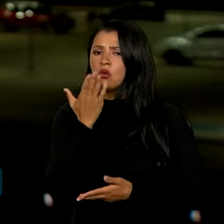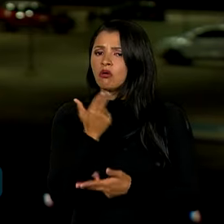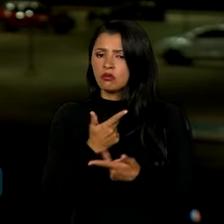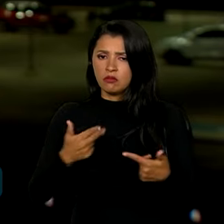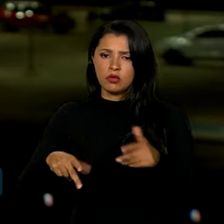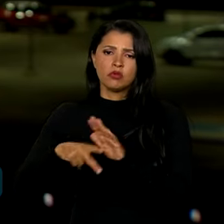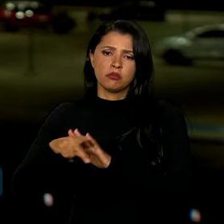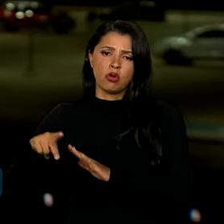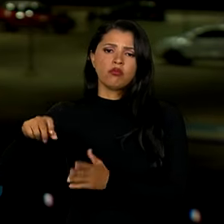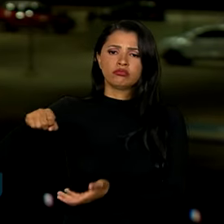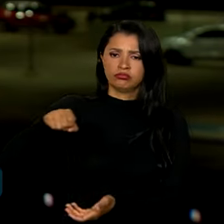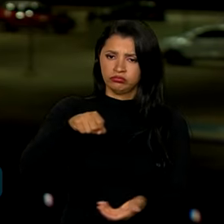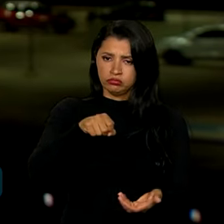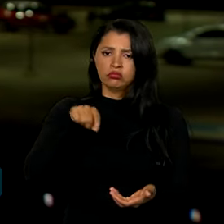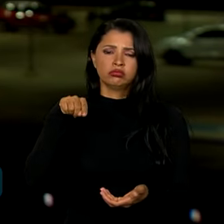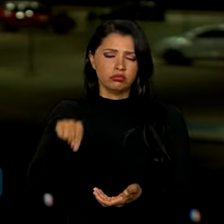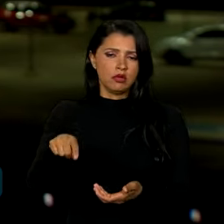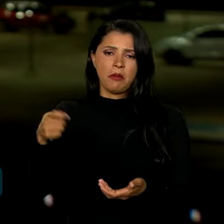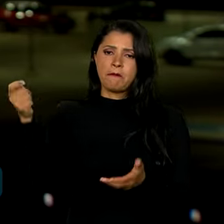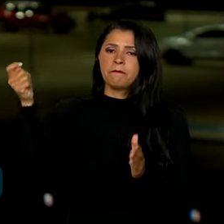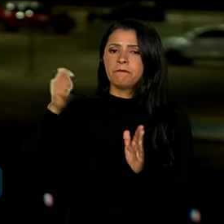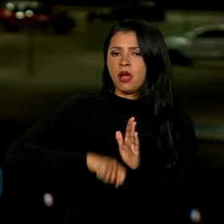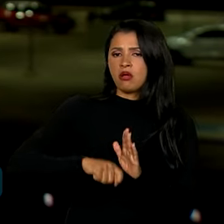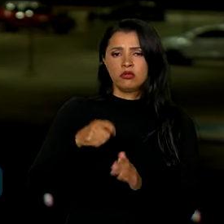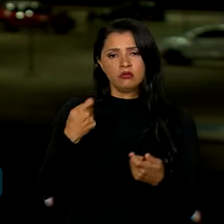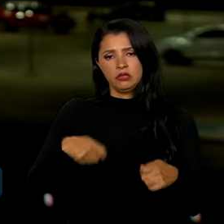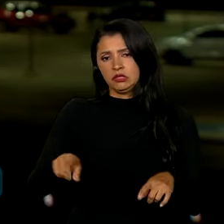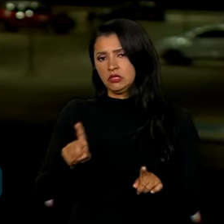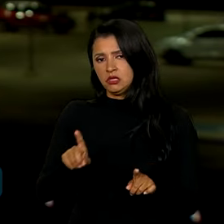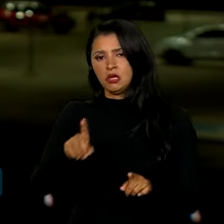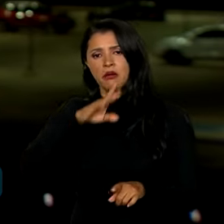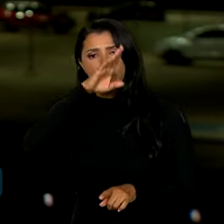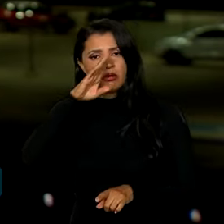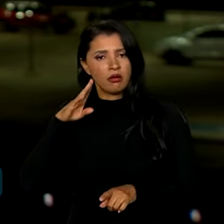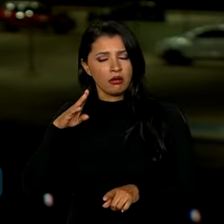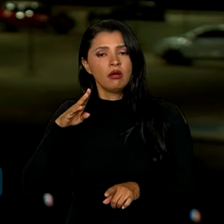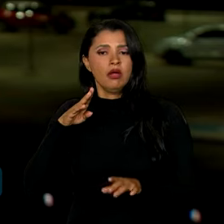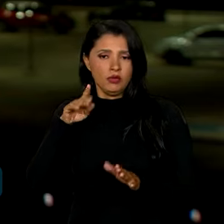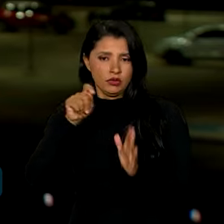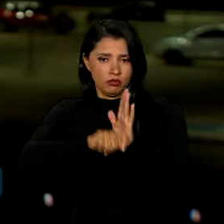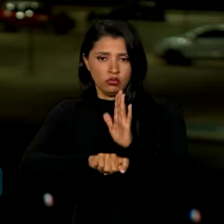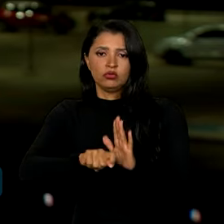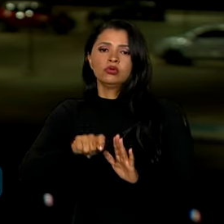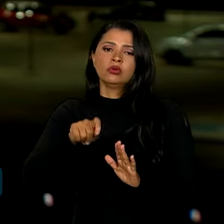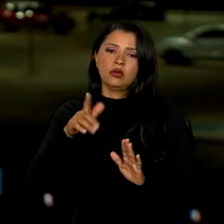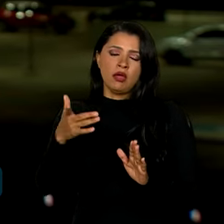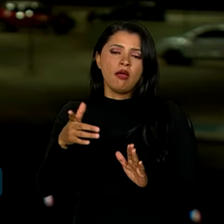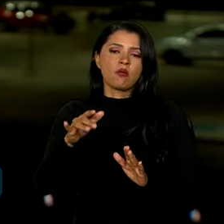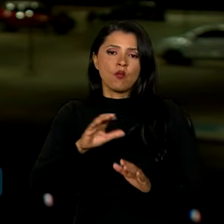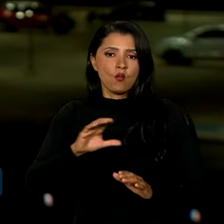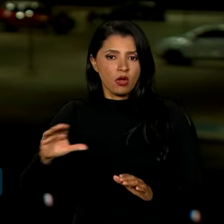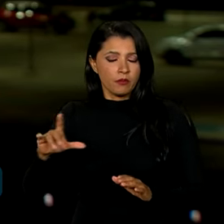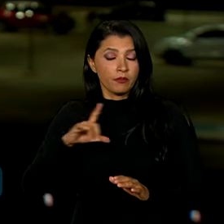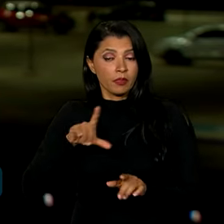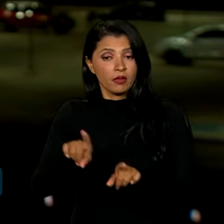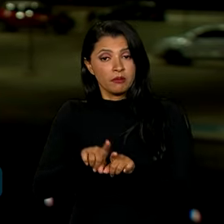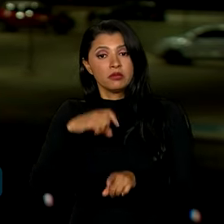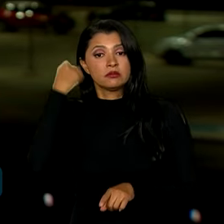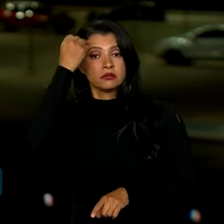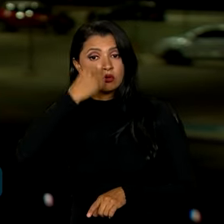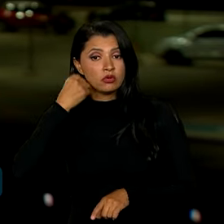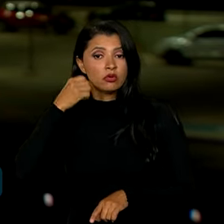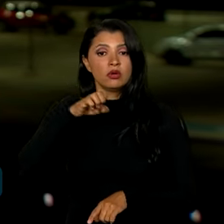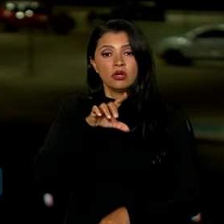da cesta básica isentos de tributos. Além disso, o relator no Senado, o senador Eduardo Braga, criou uma